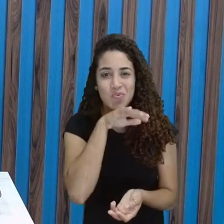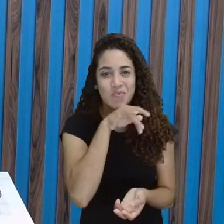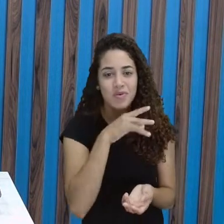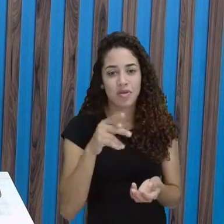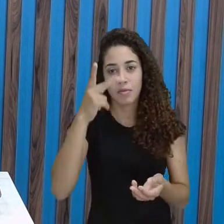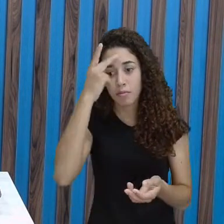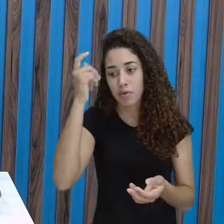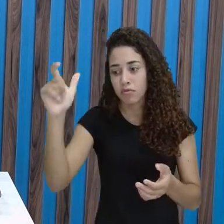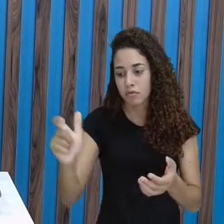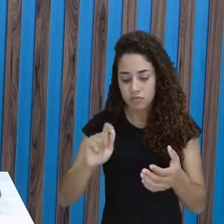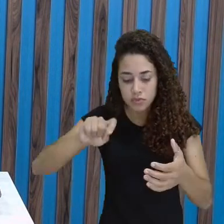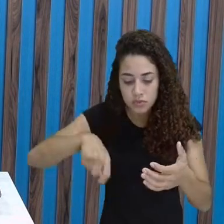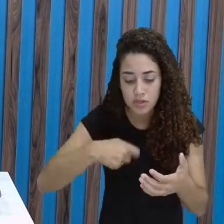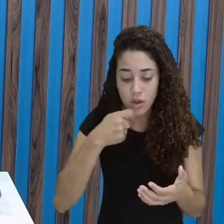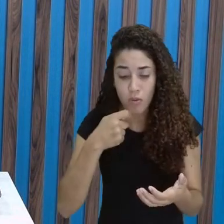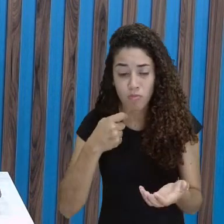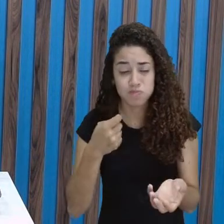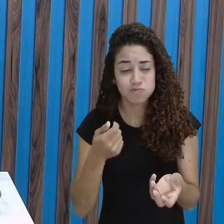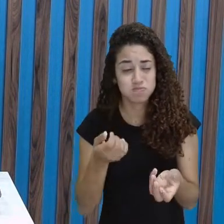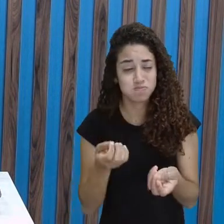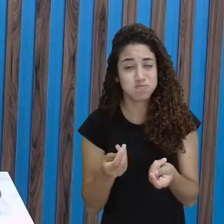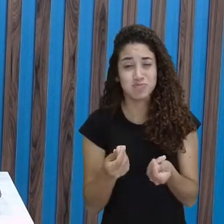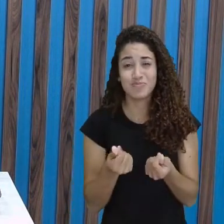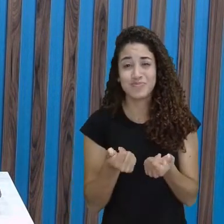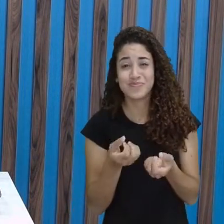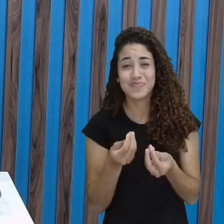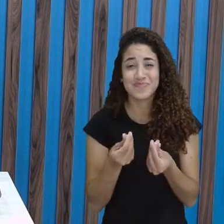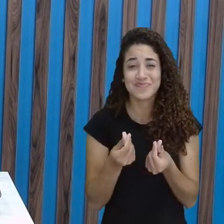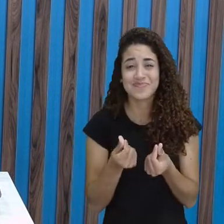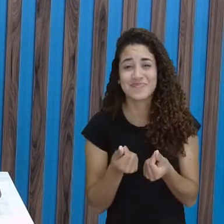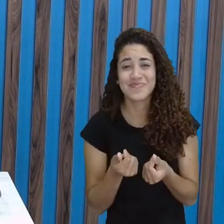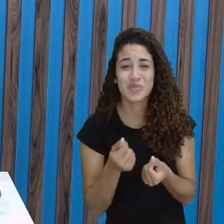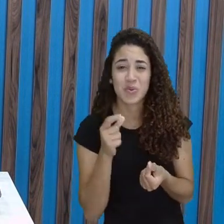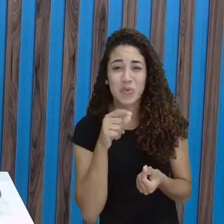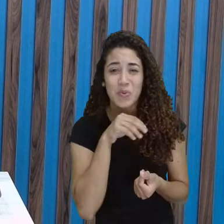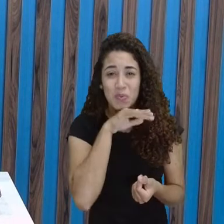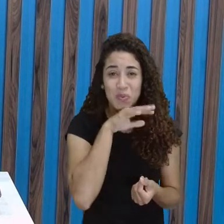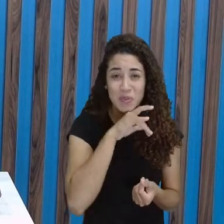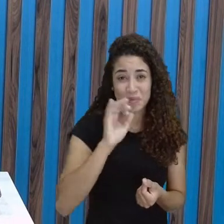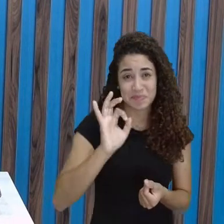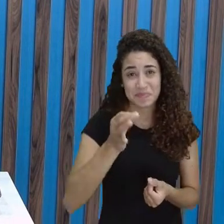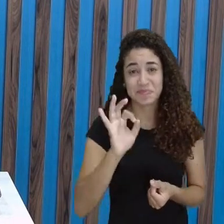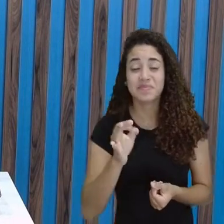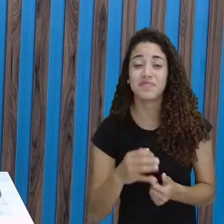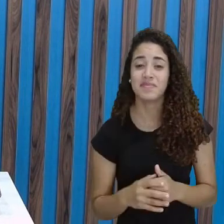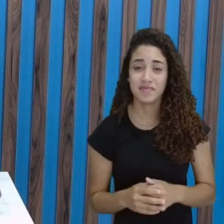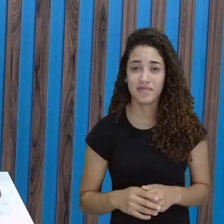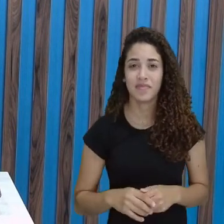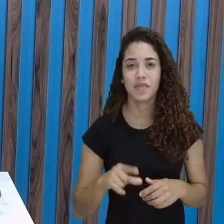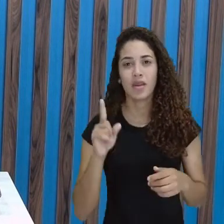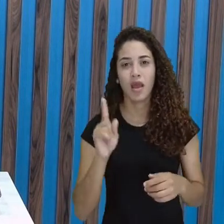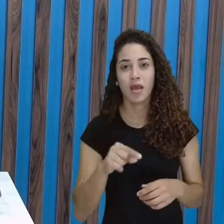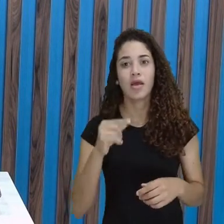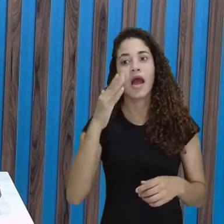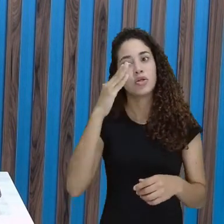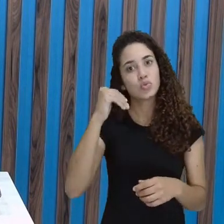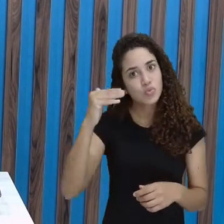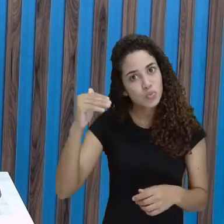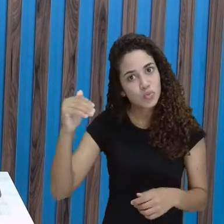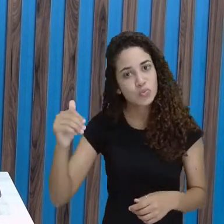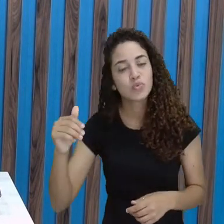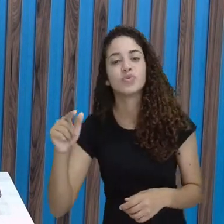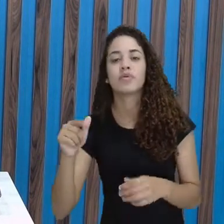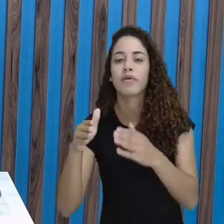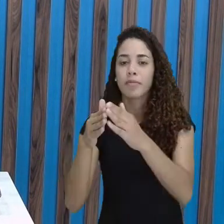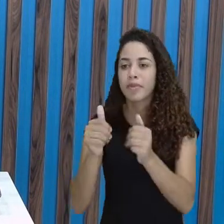come. Ninguém come um bolo cru, também ninguém come um bolo queimado. Não é verdade? Então, é aí que entra o adulto. Você vai pedir